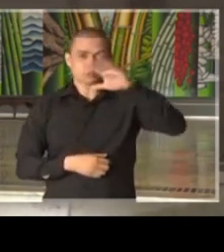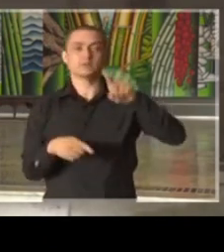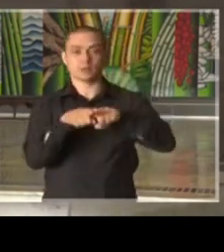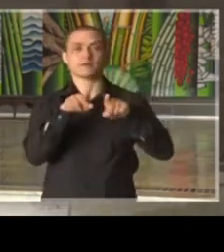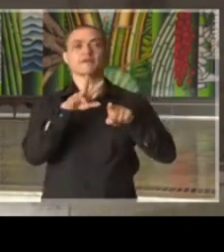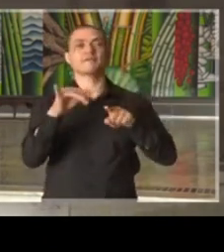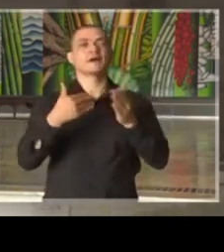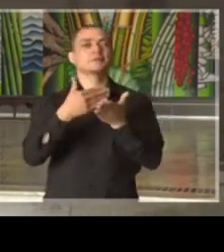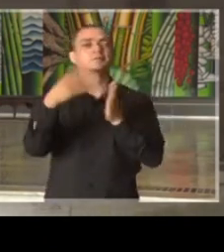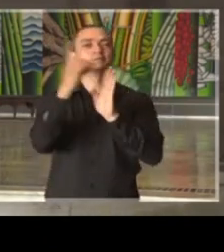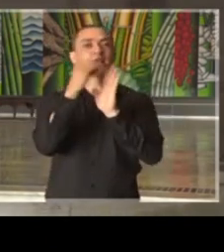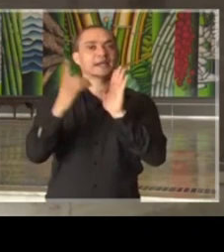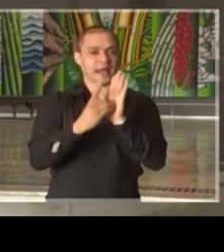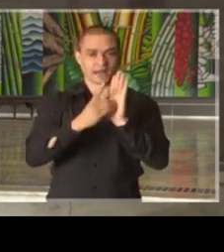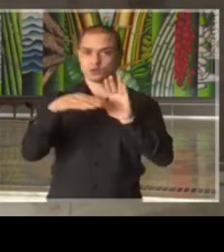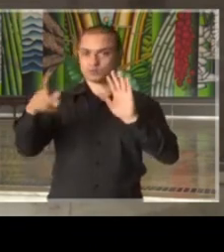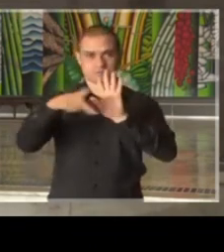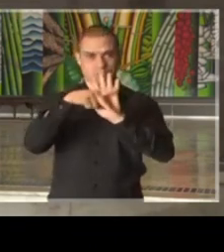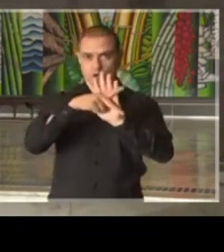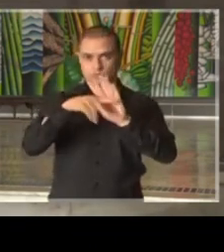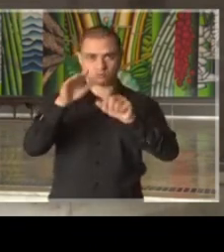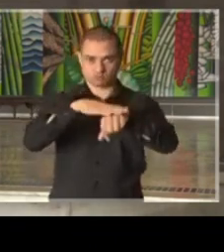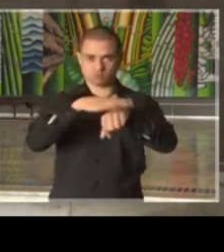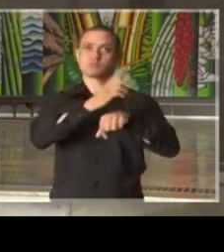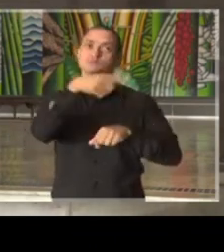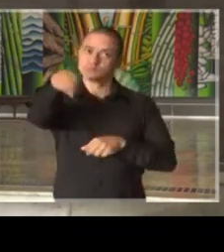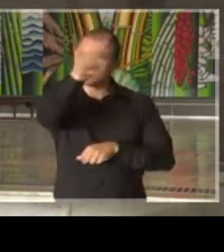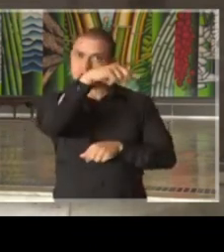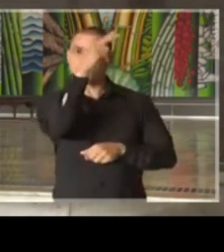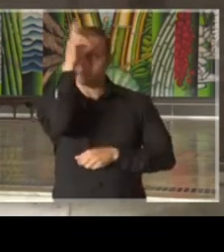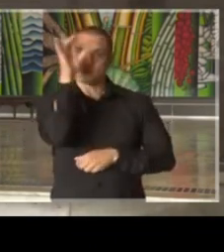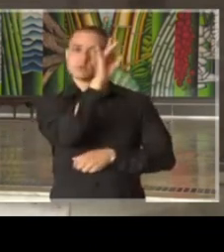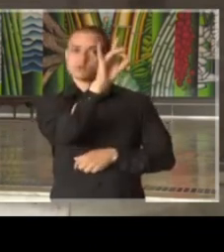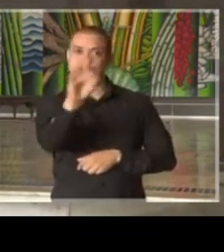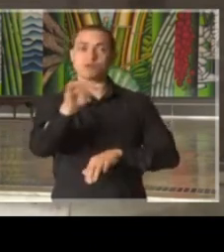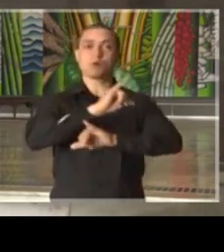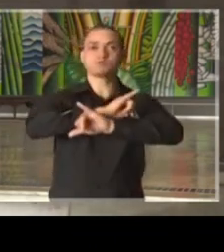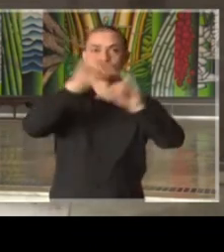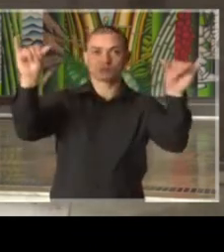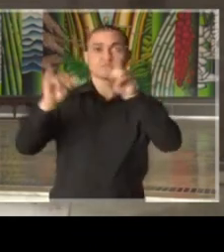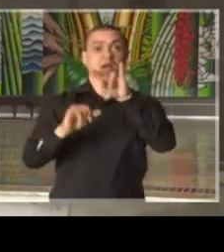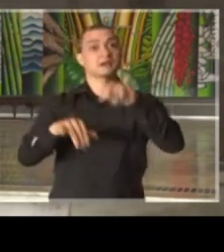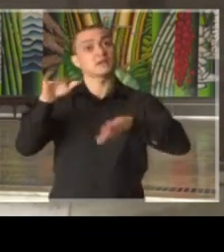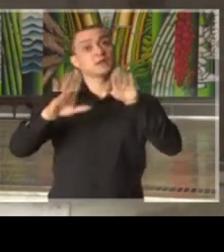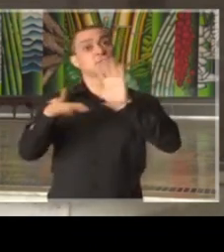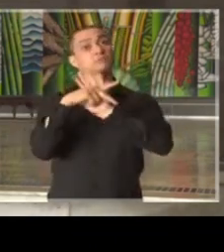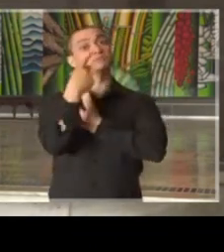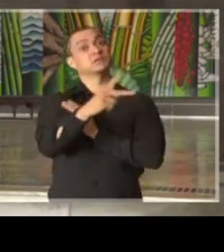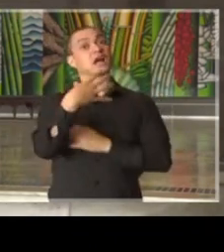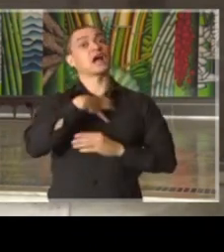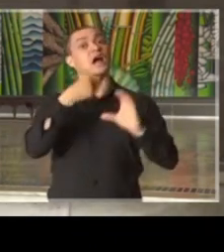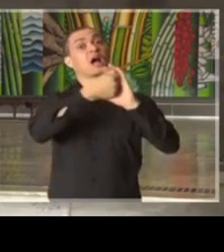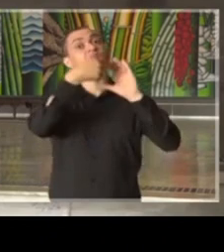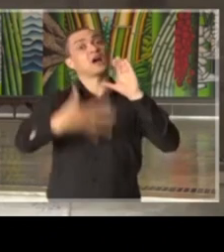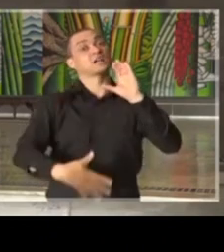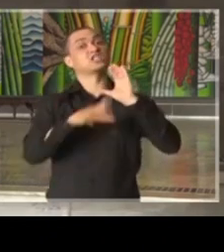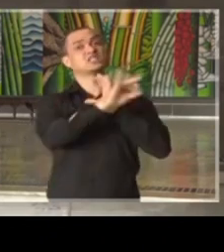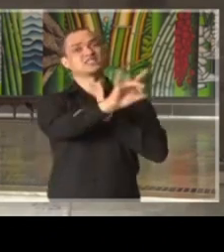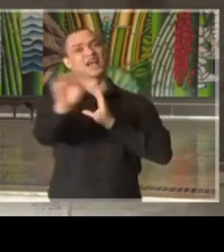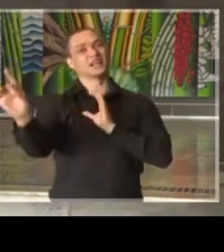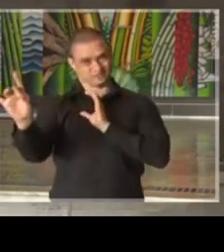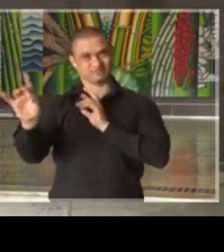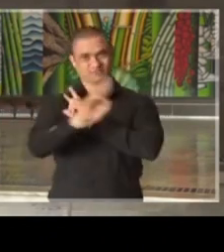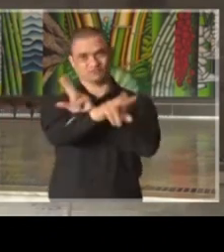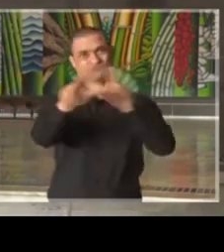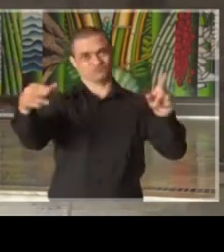seus decretos e estarão apresentando seus dispositivos de acordo, inclusive, com as características de cada uma